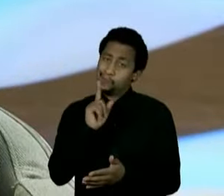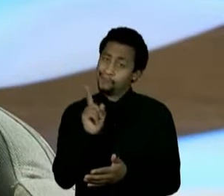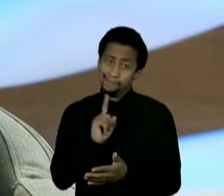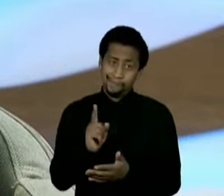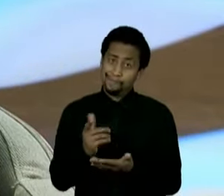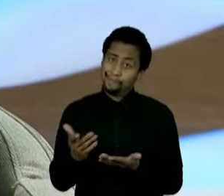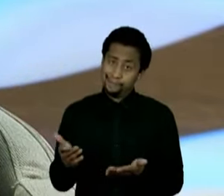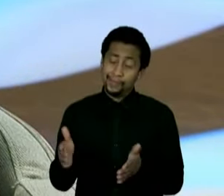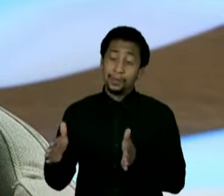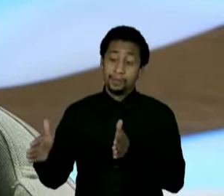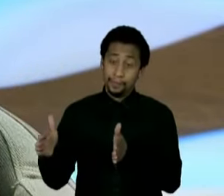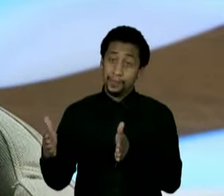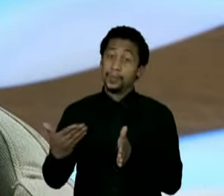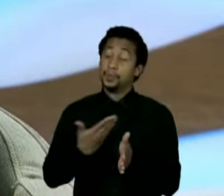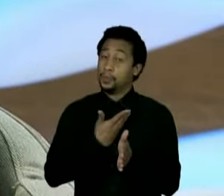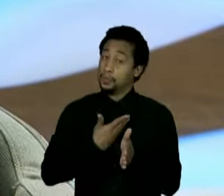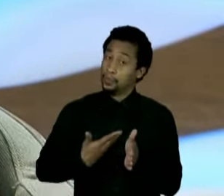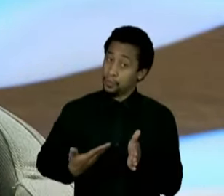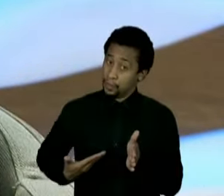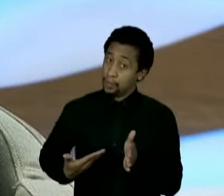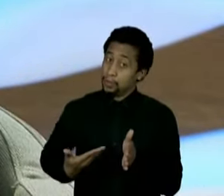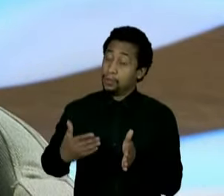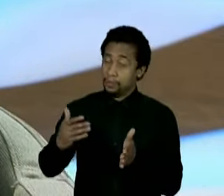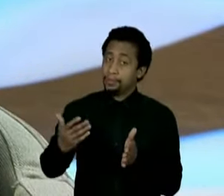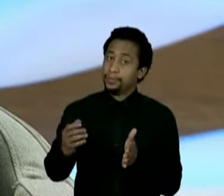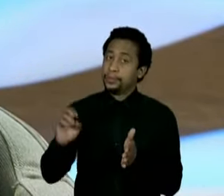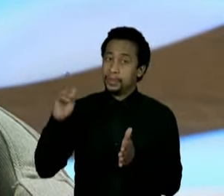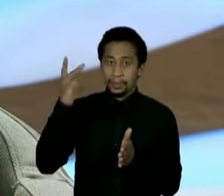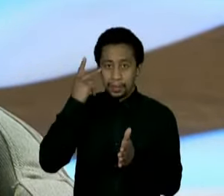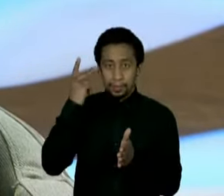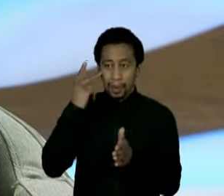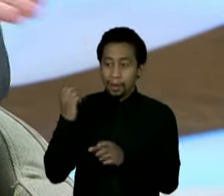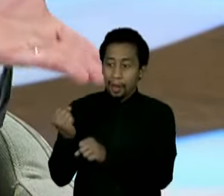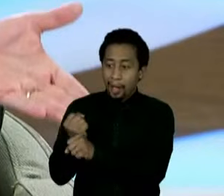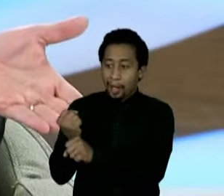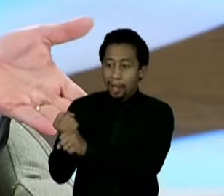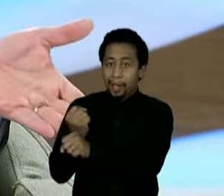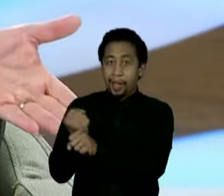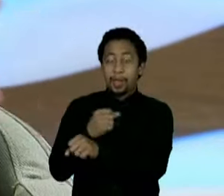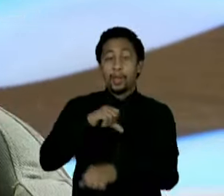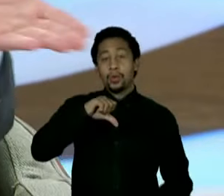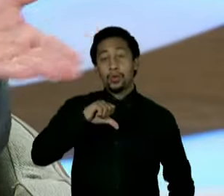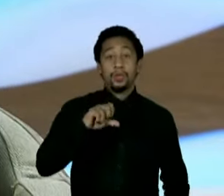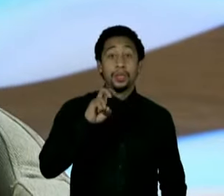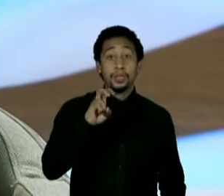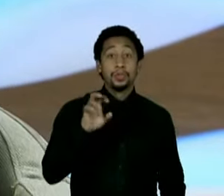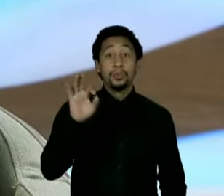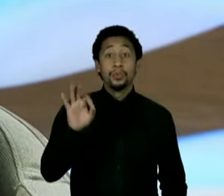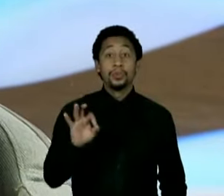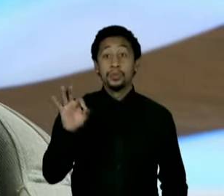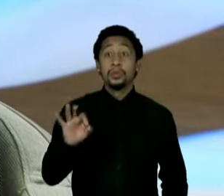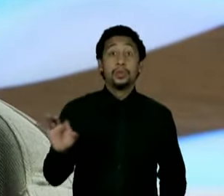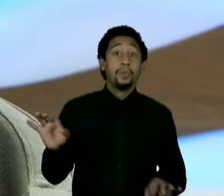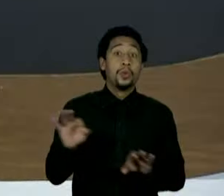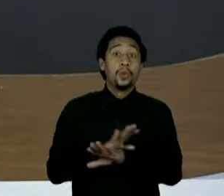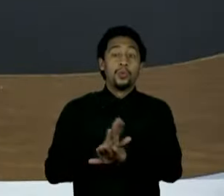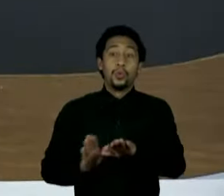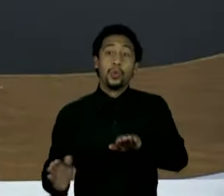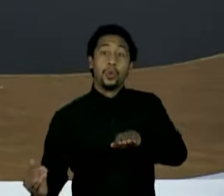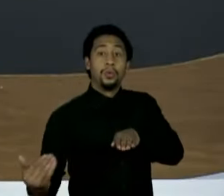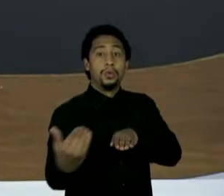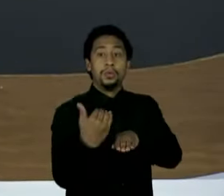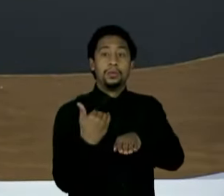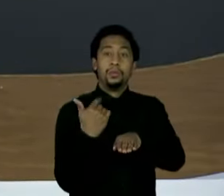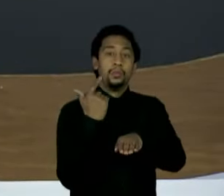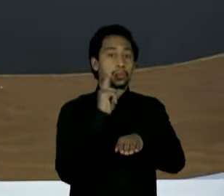do atual governo, ou seja, não conseguir entregar sequer aquilo que estava com 95% pronto, como é o caso do Rodoanel. Eu